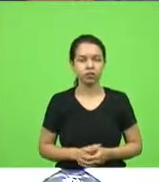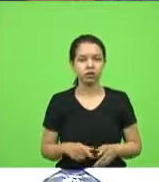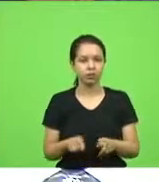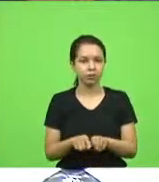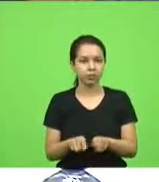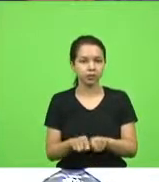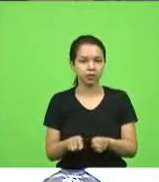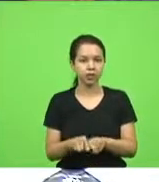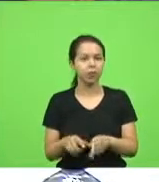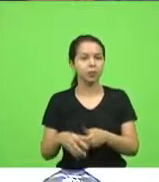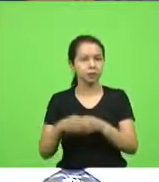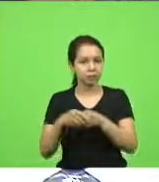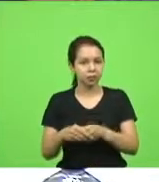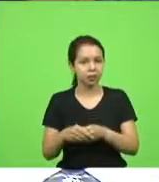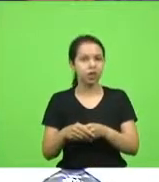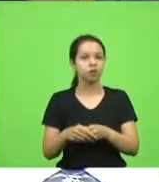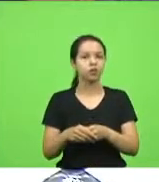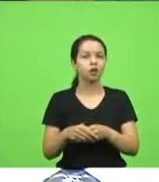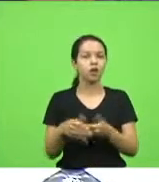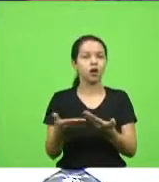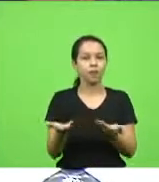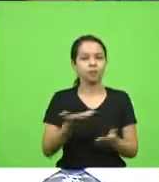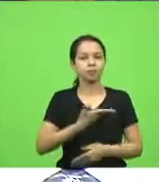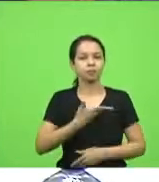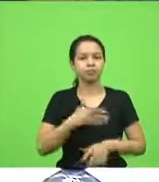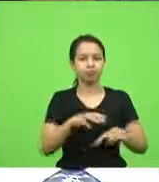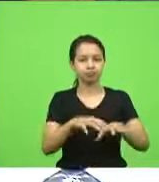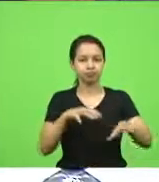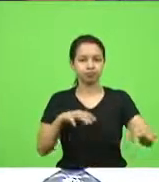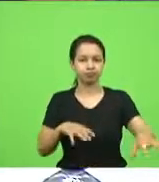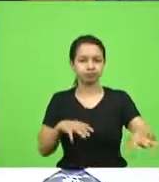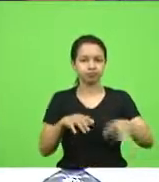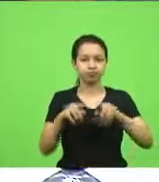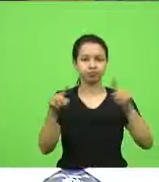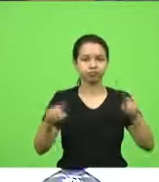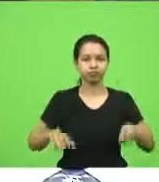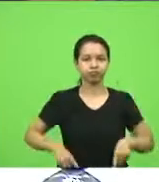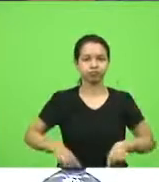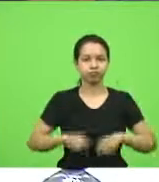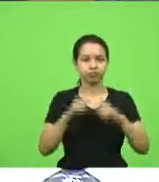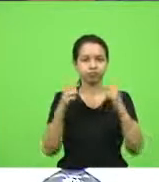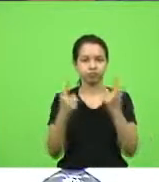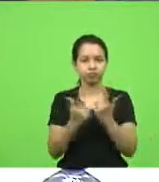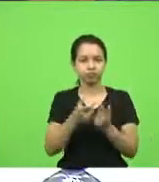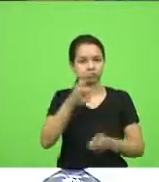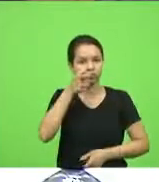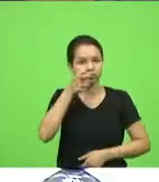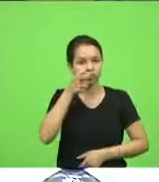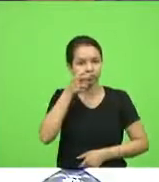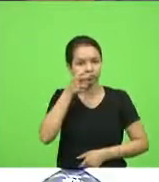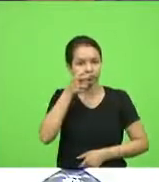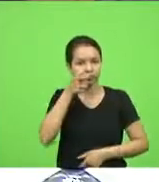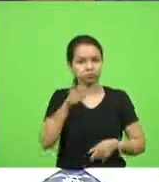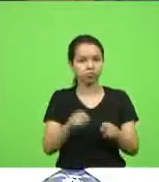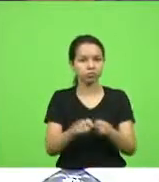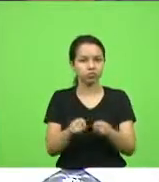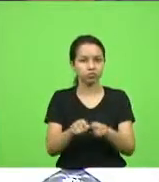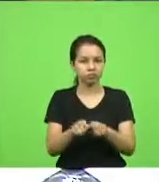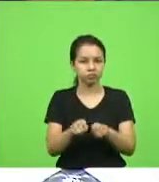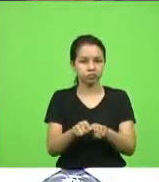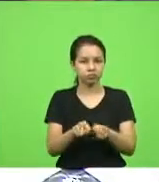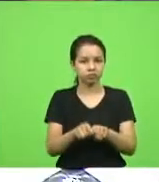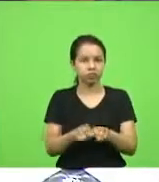quem também está em home office, aos servidores da casa, quem nos assiste nesse momento e também num segundo